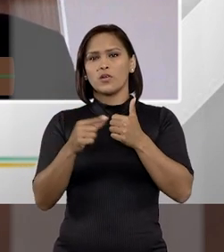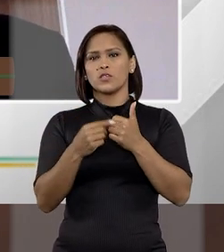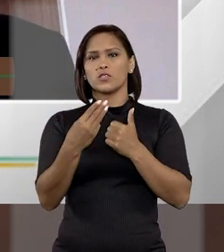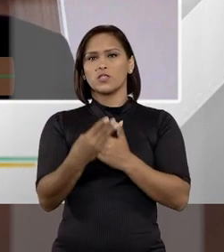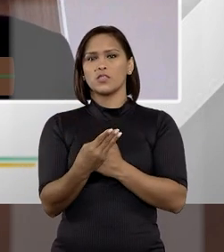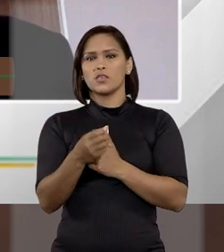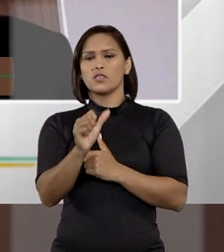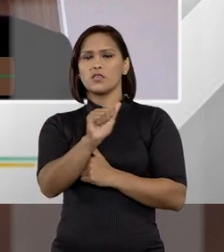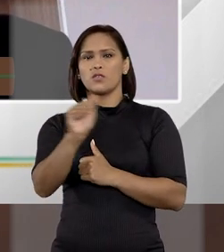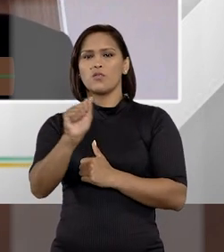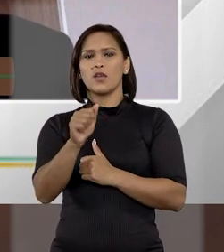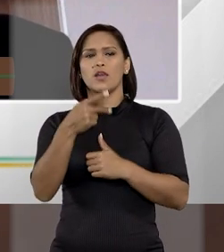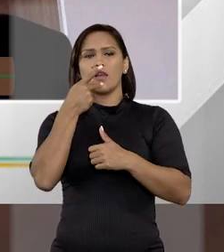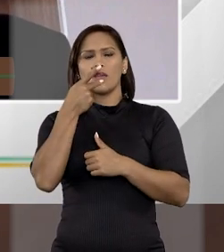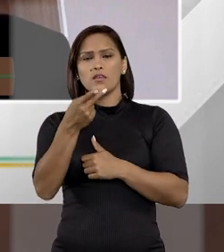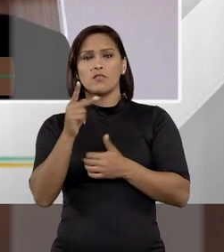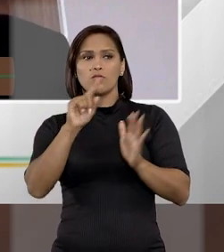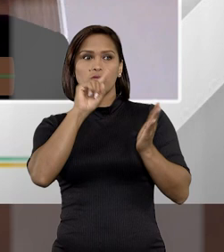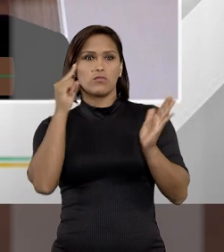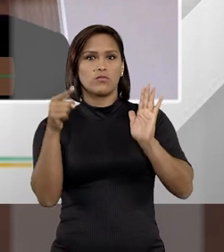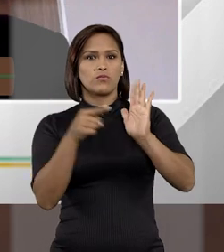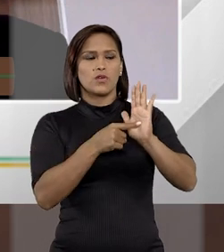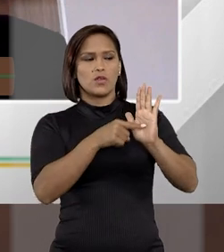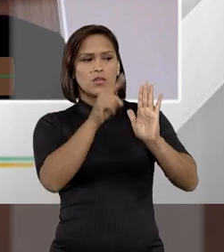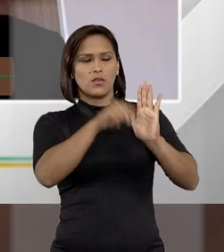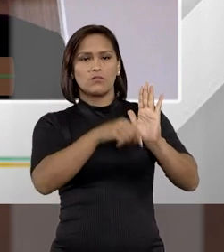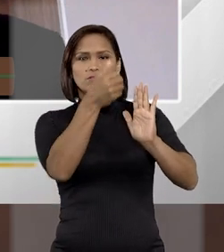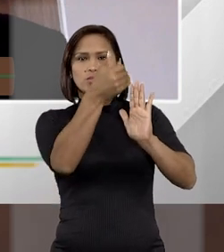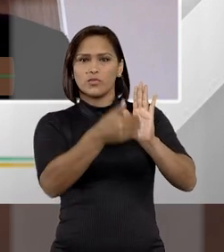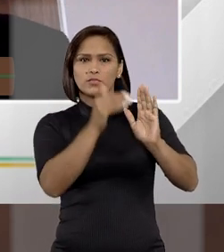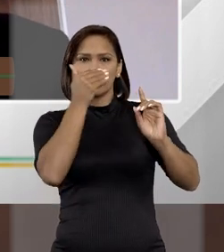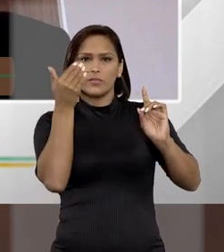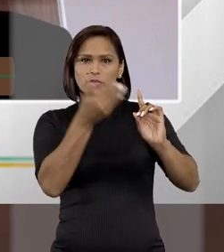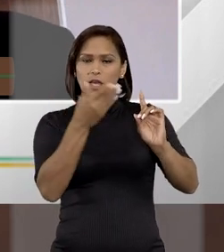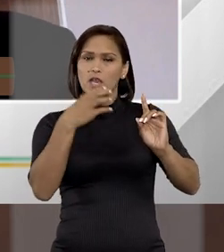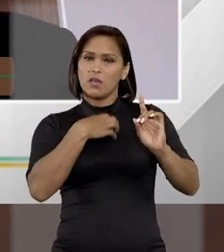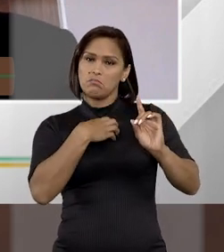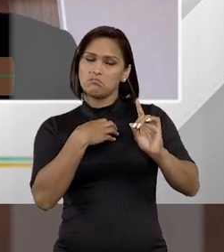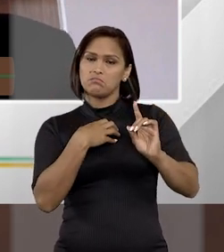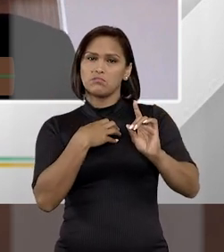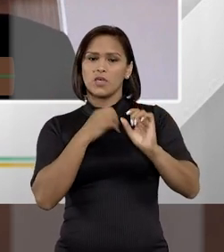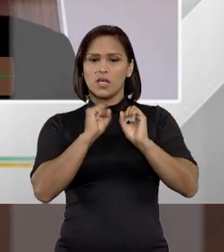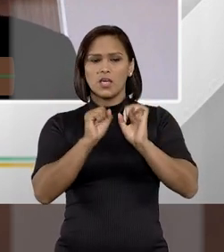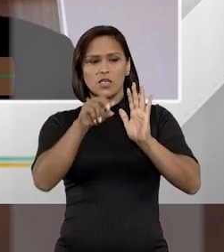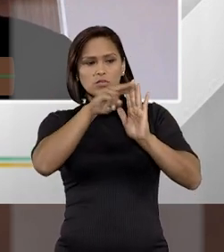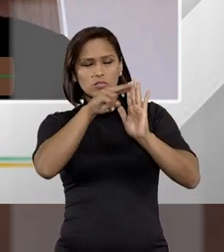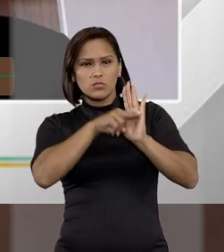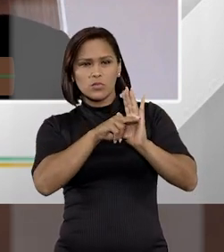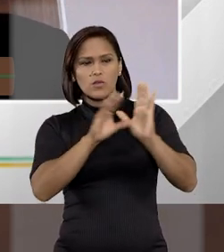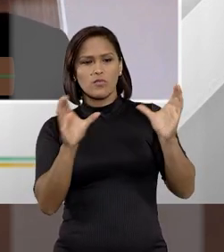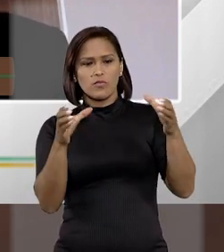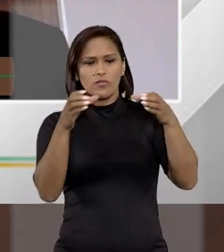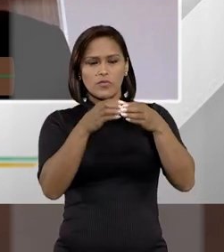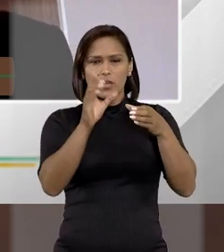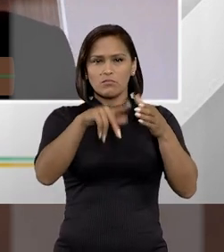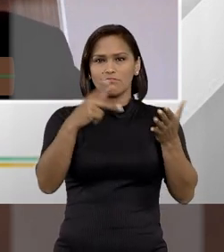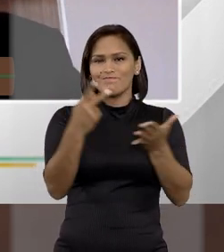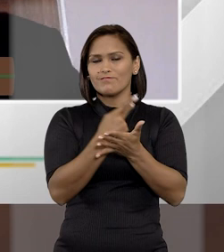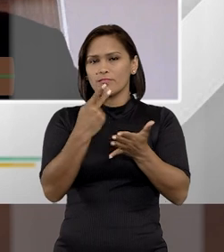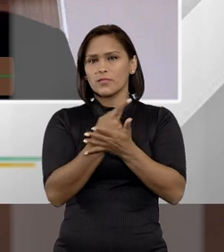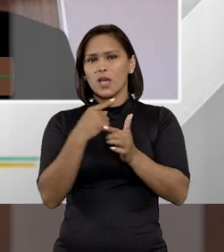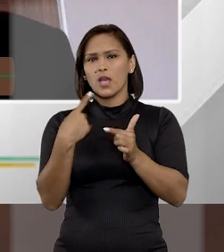artigo, que é o artigo 3º A, que fala do sistema acusatório, né. A meu sentir, inclusive, esse dispositivo foi agrupado